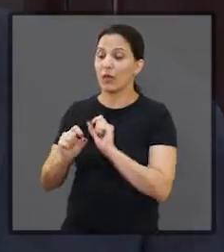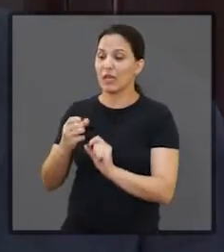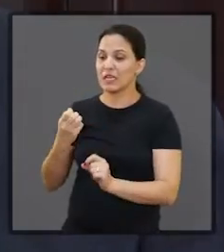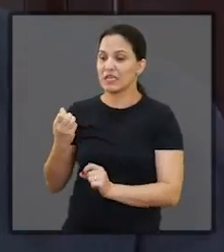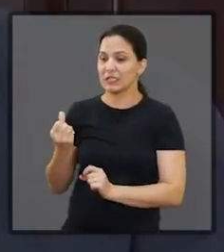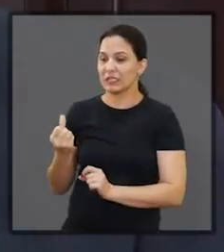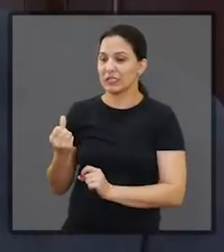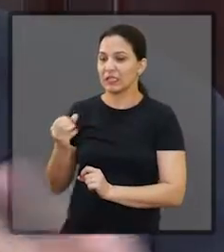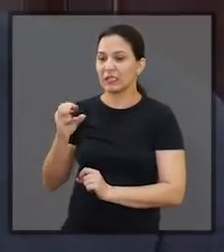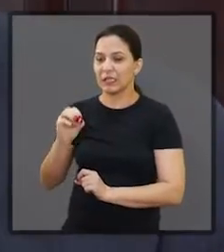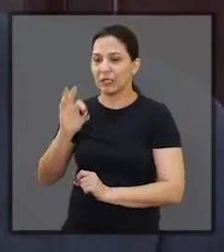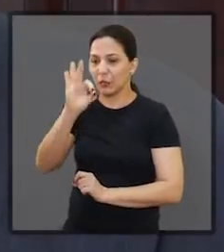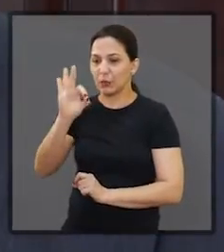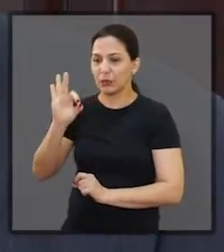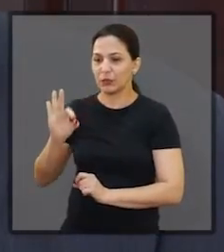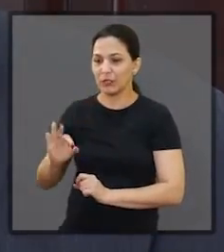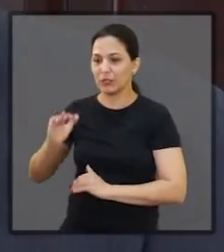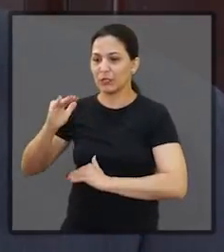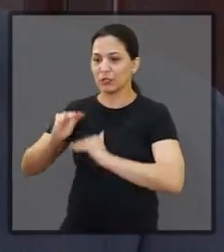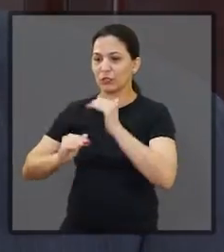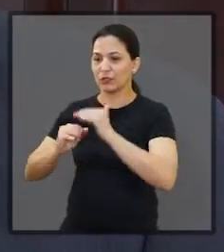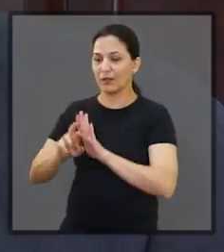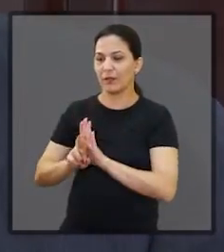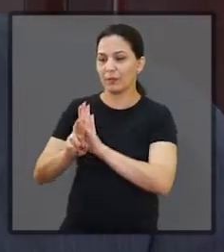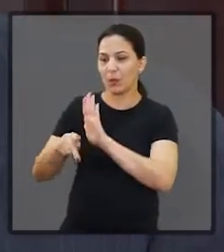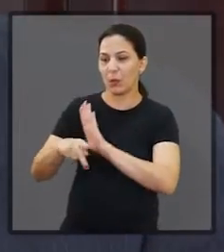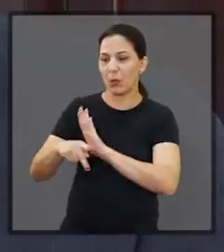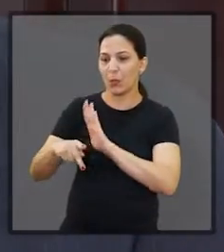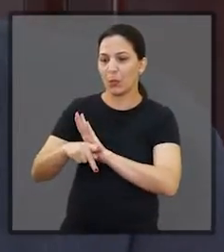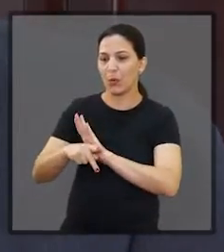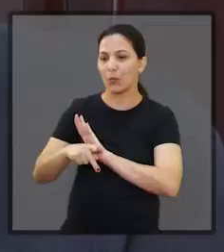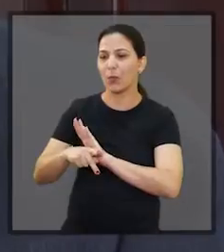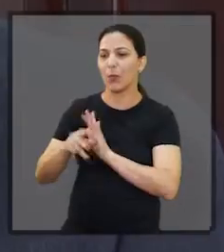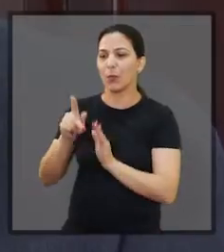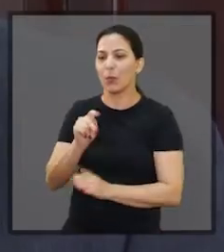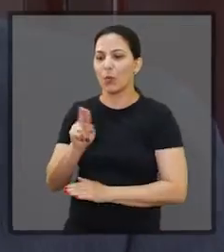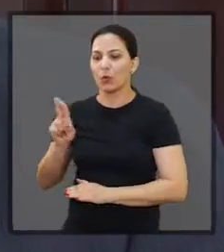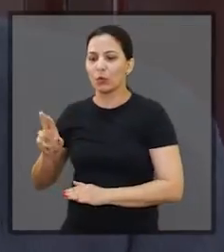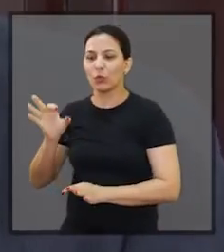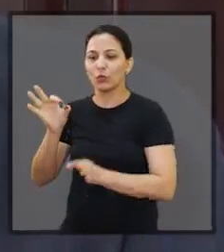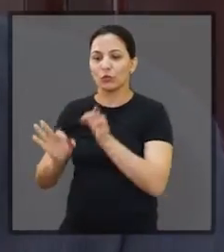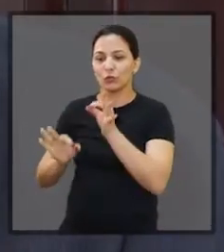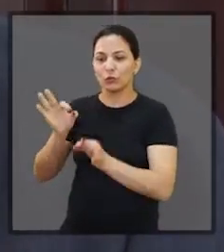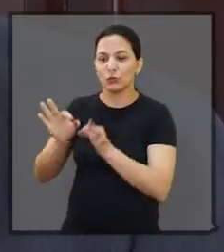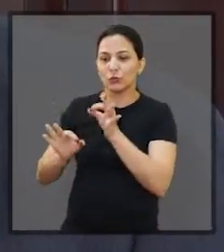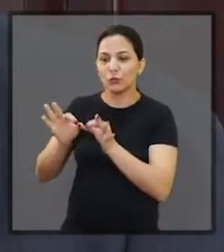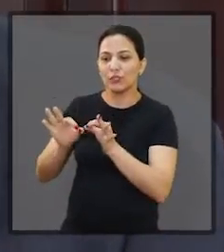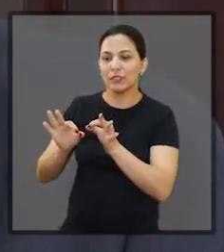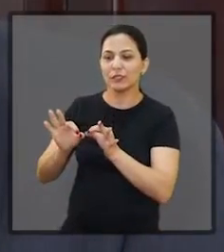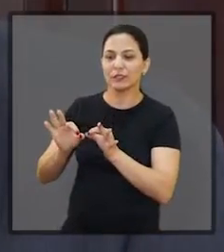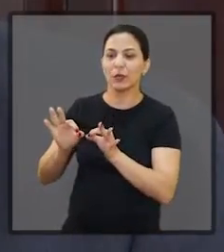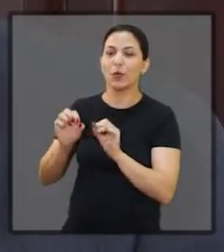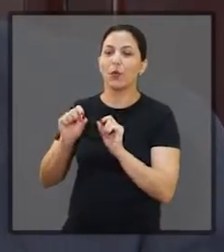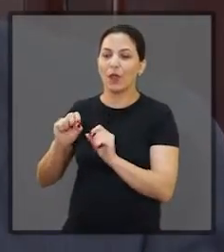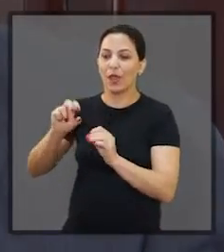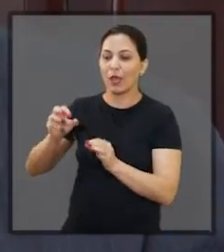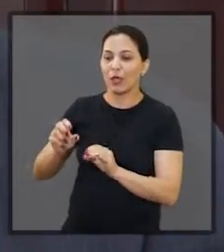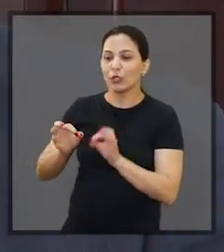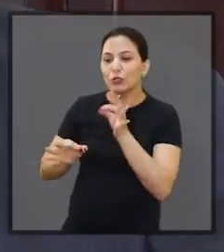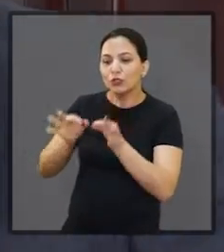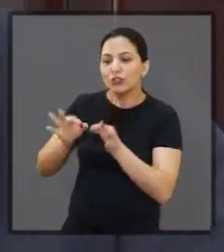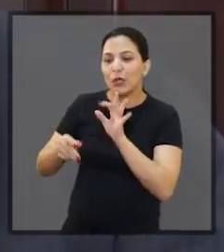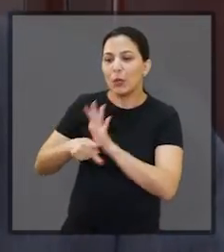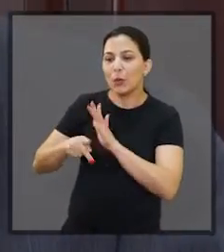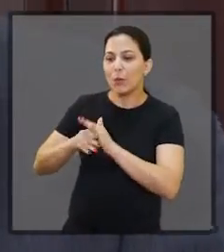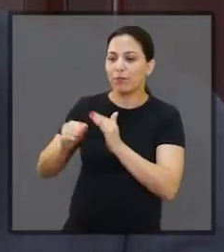praticamente 60, quase, por cento da atividade política exercida por promotores públicos, por juízes, ex-juízes. Ou seja,